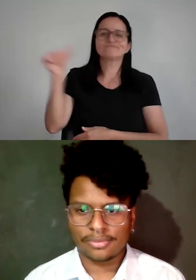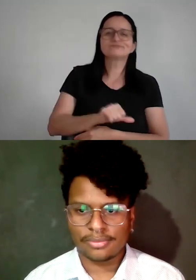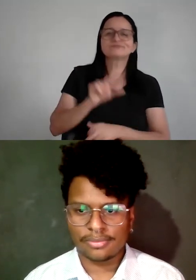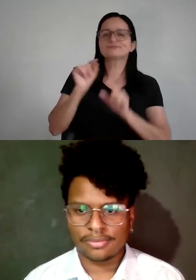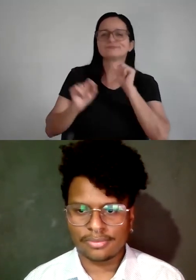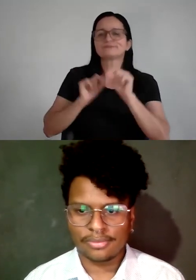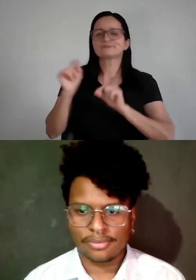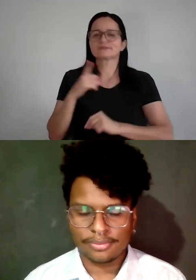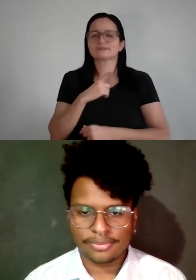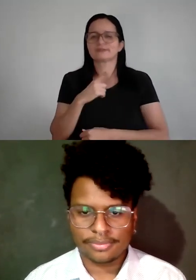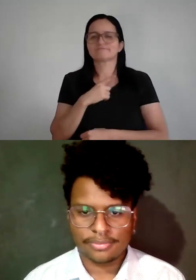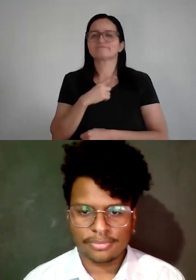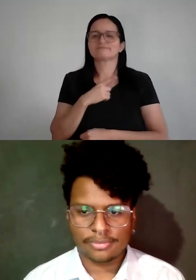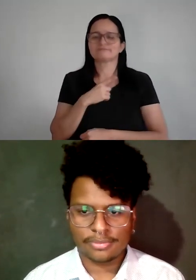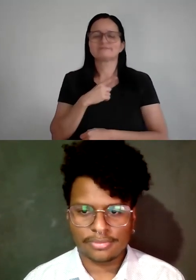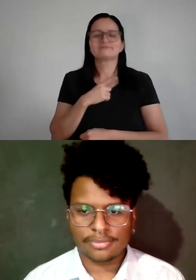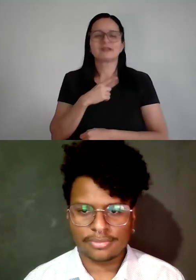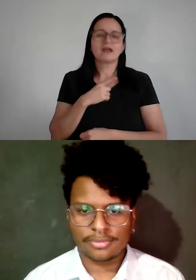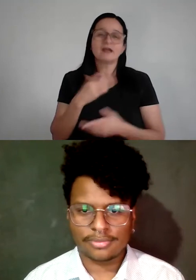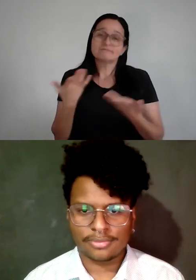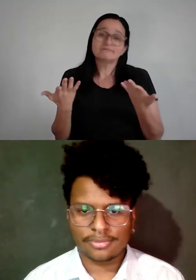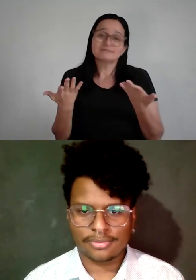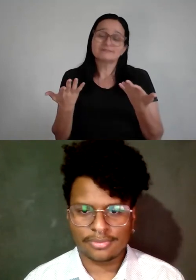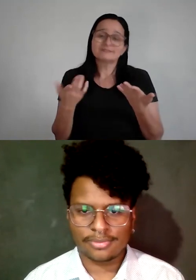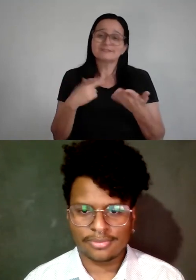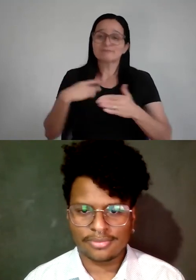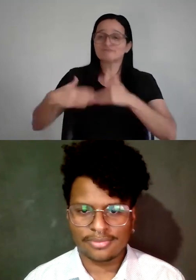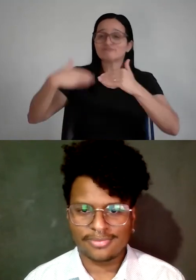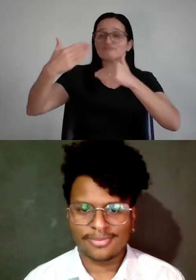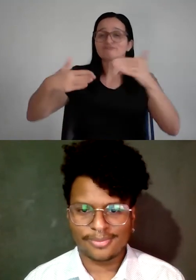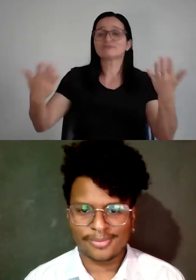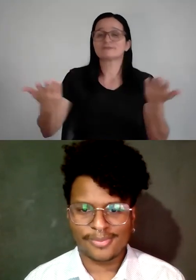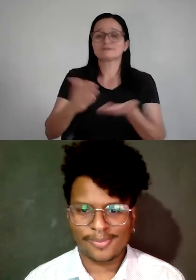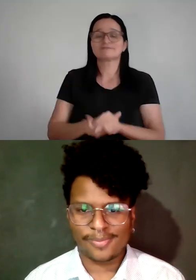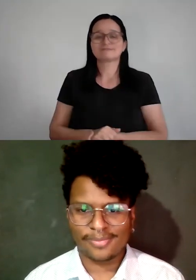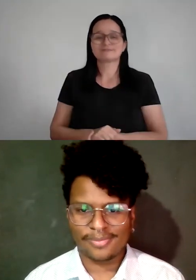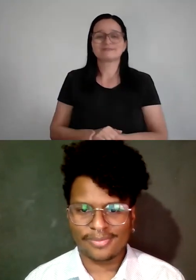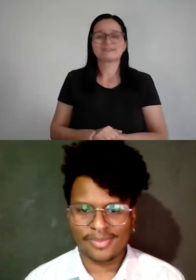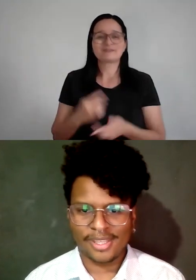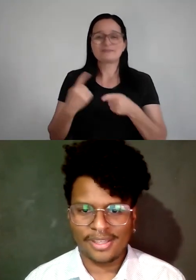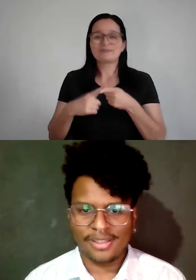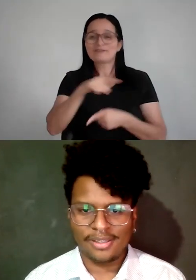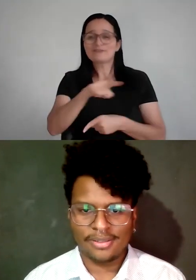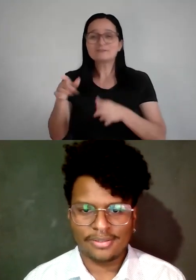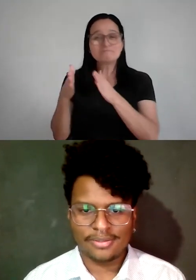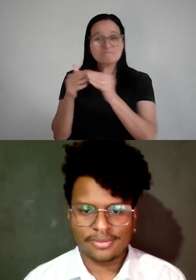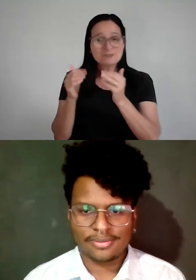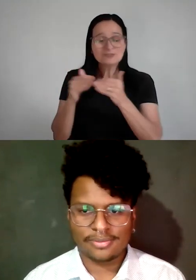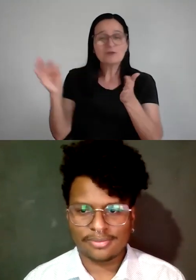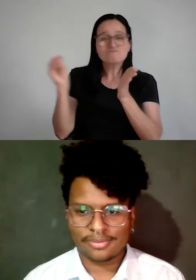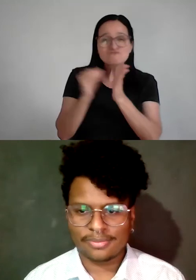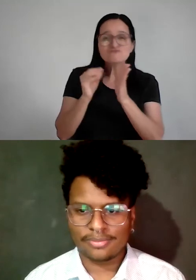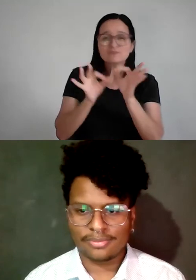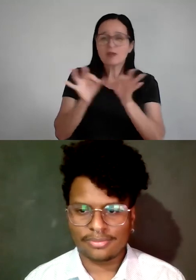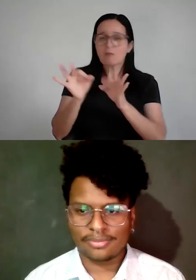e é basicamente isso, quase que um carreira se ouve, porque o que vocês pedirem a gente vai ajustar para trazer